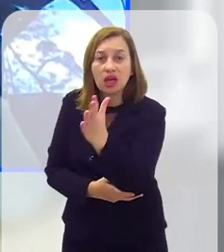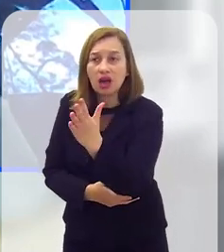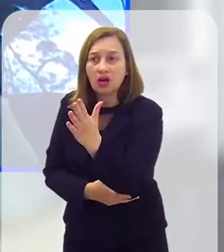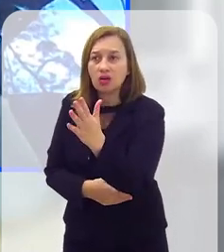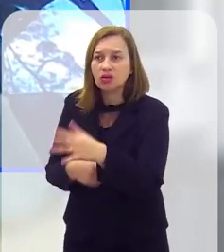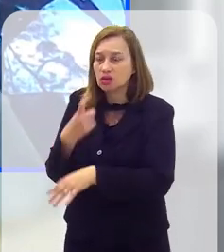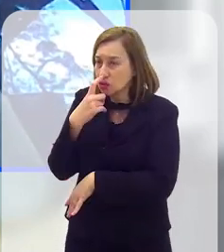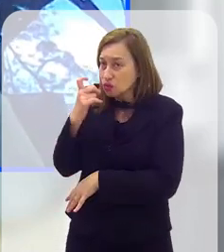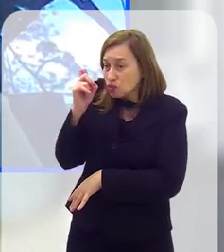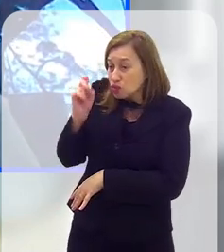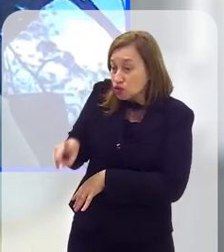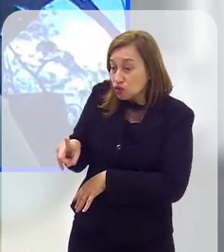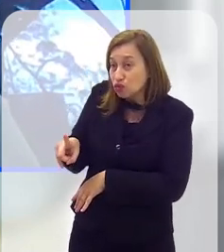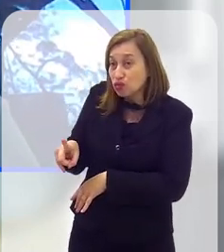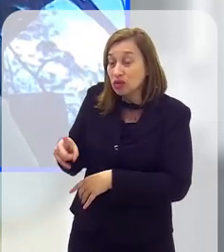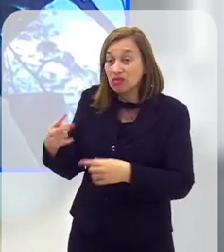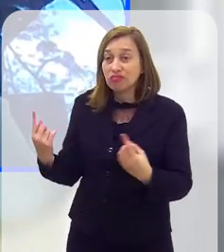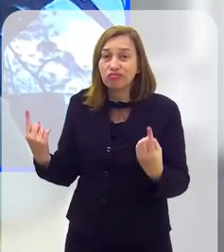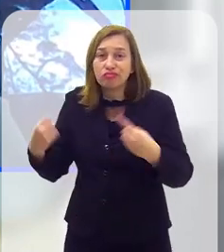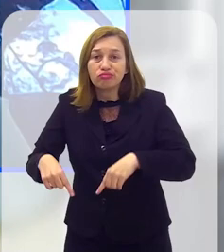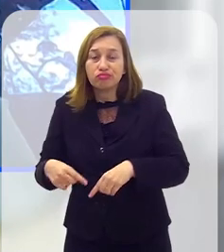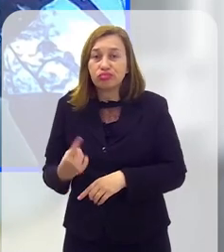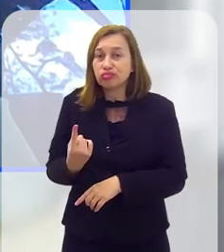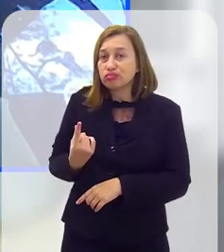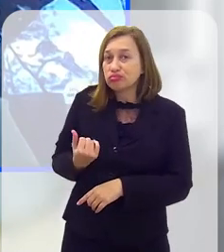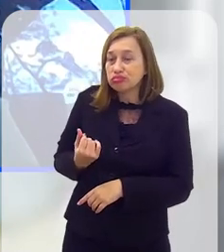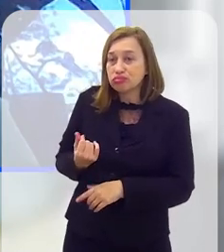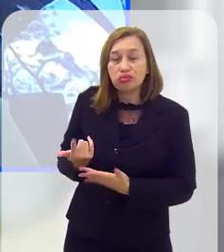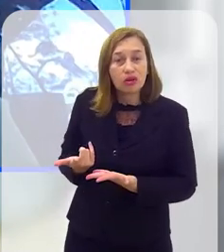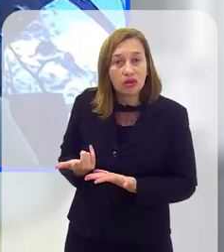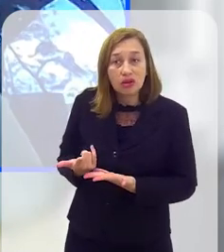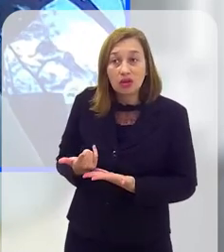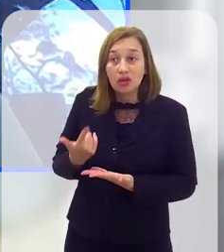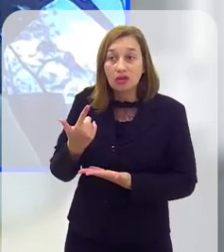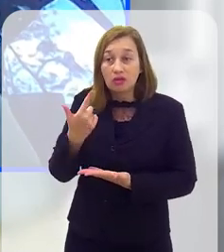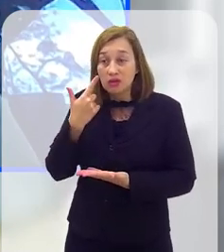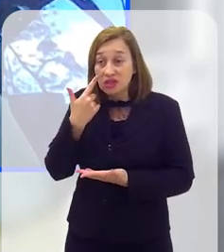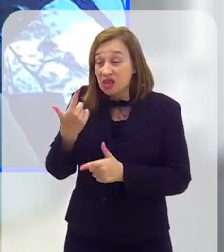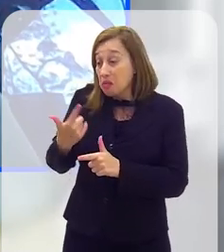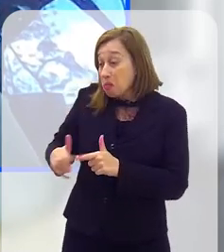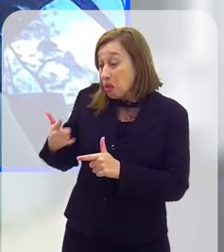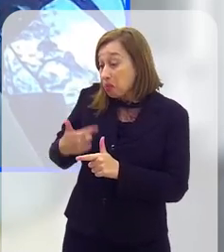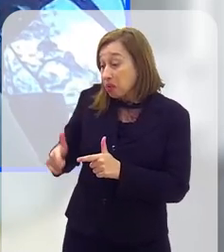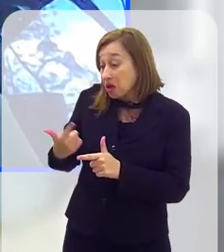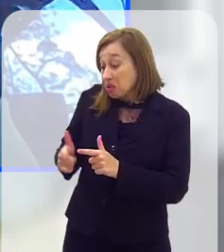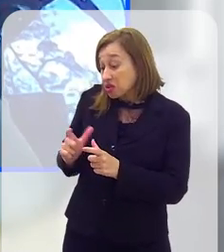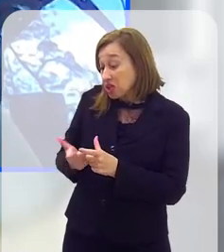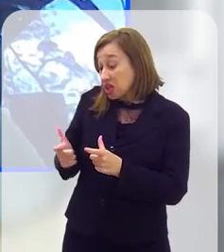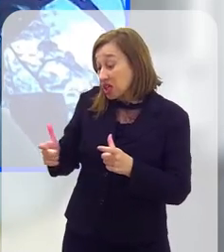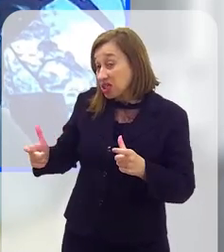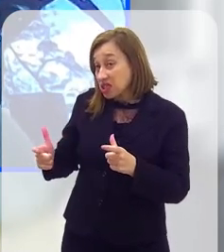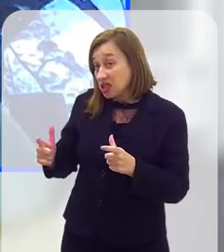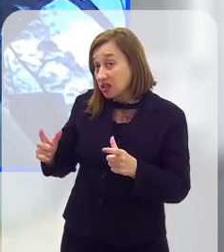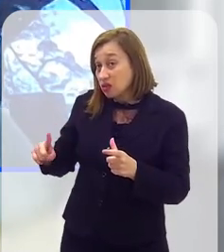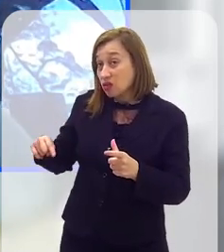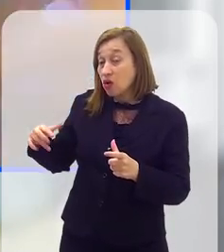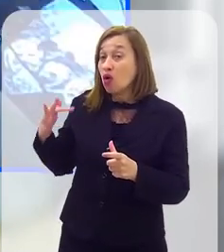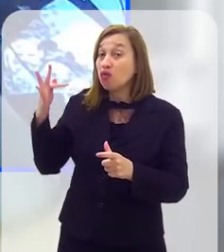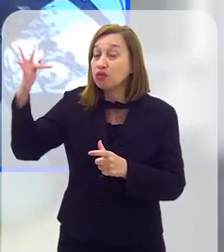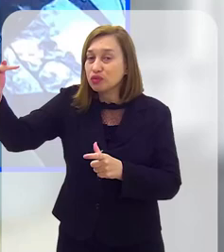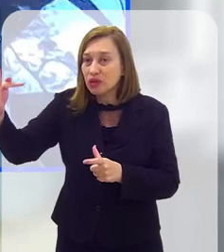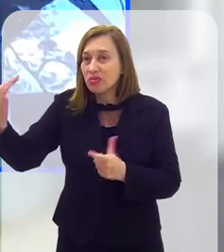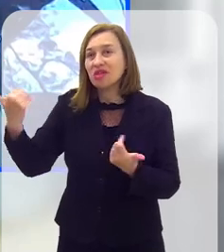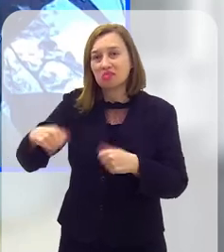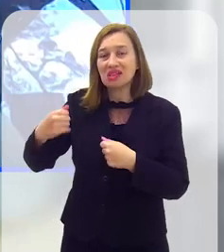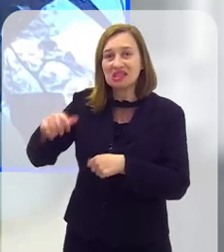gerado sobre uma desculpa econômica. Então, você está gerando um problema que